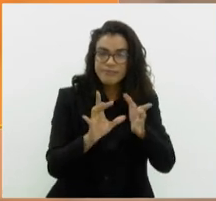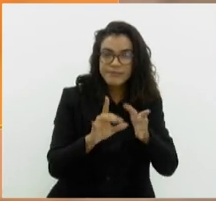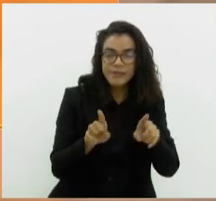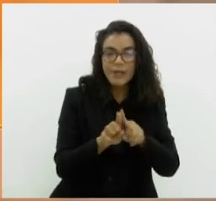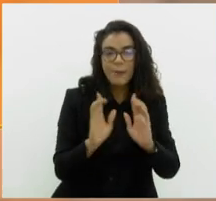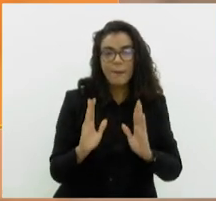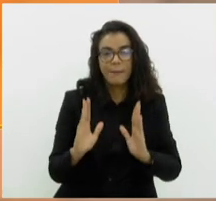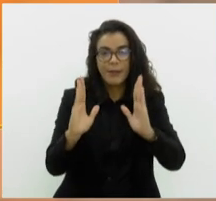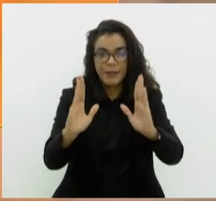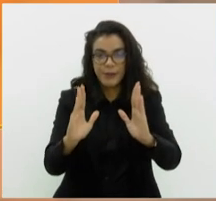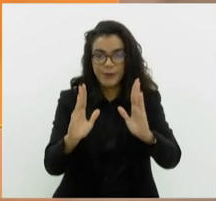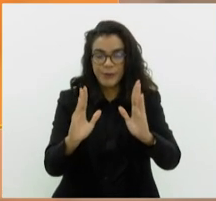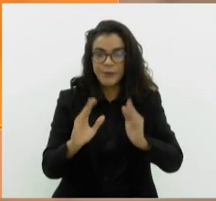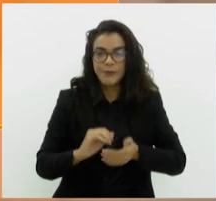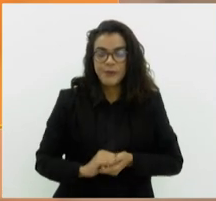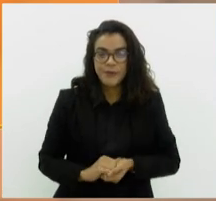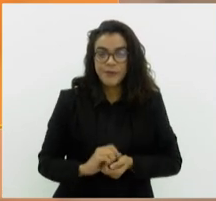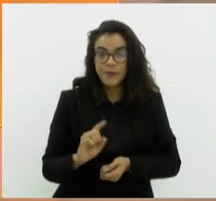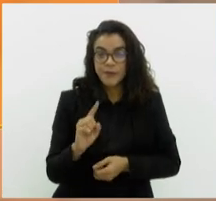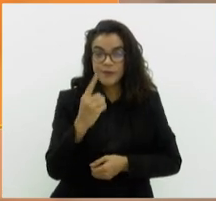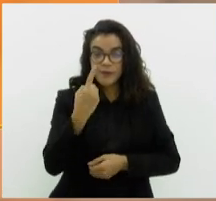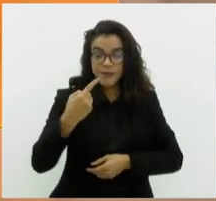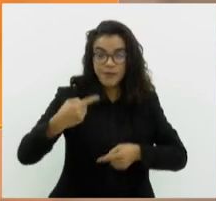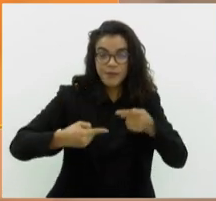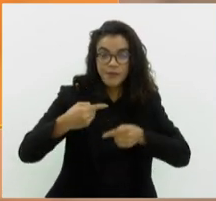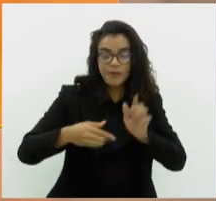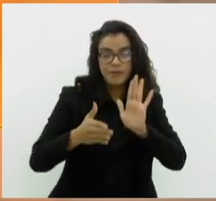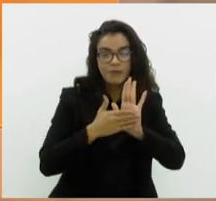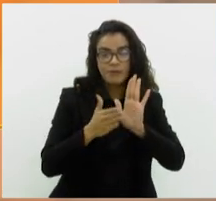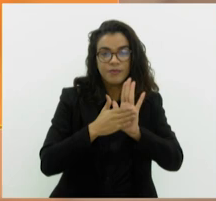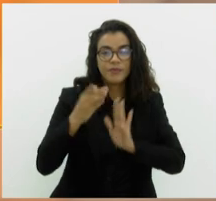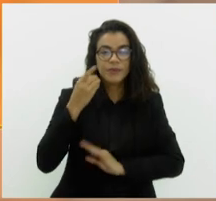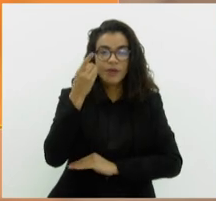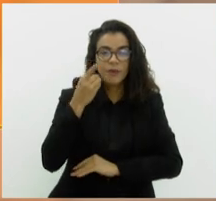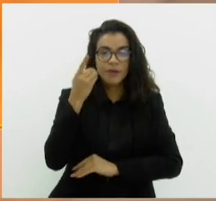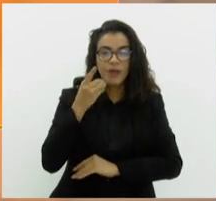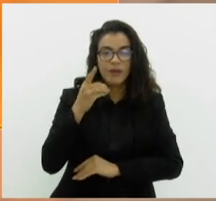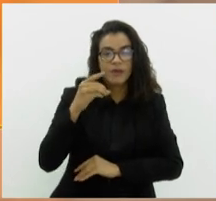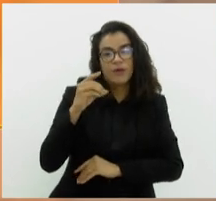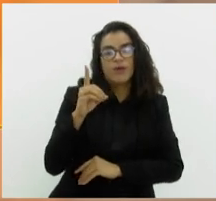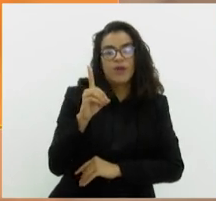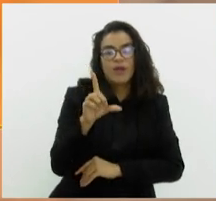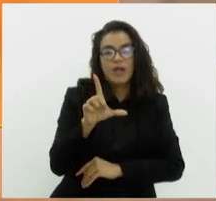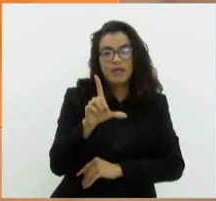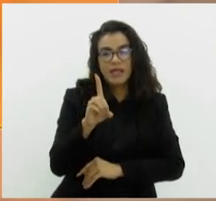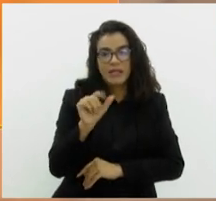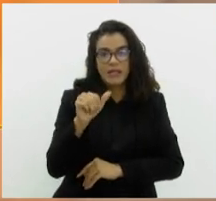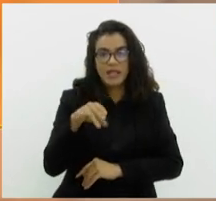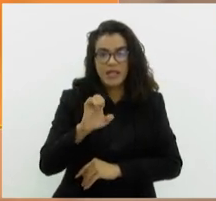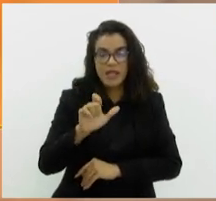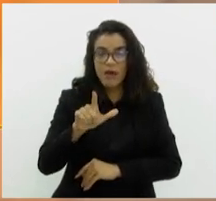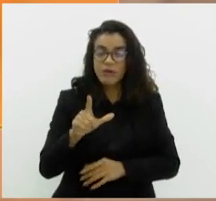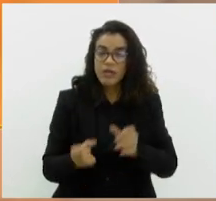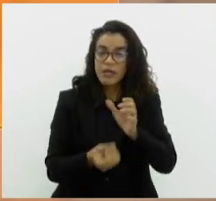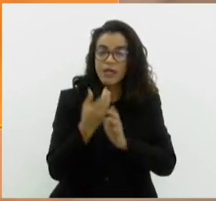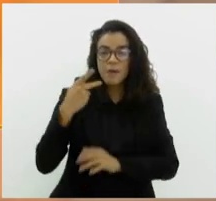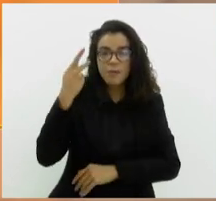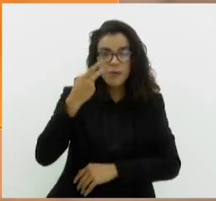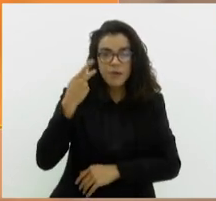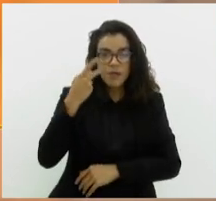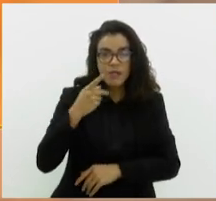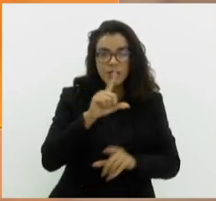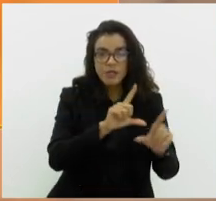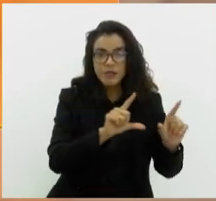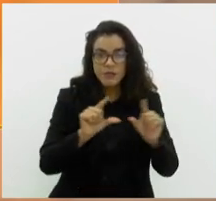disponibilidade. Em primeira discussão, proposta do deputado Daniel Librelon, que cria a política estadual de redução de